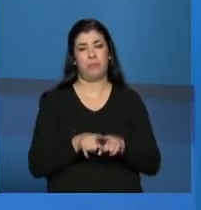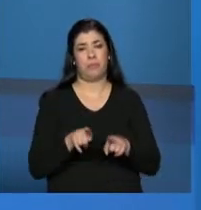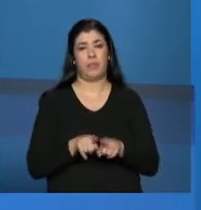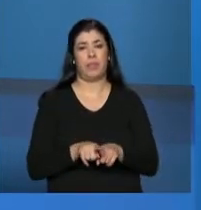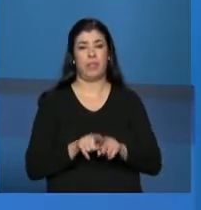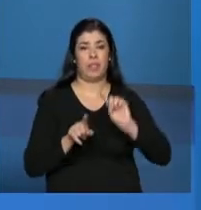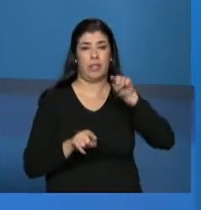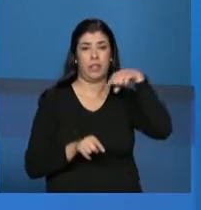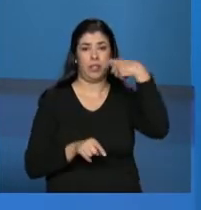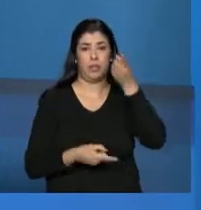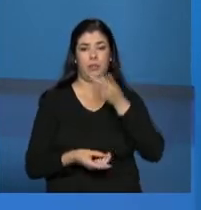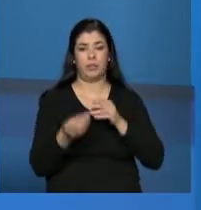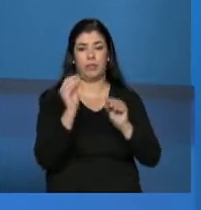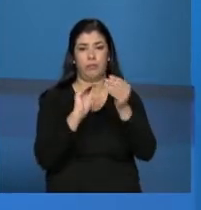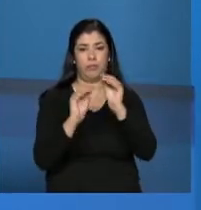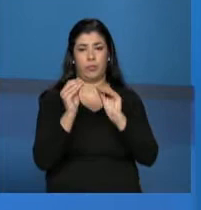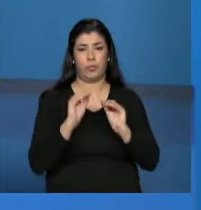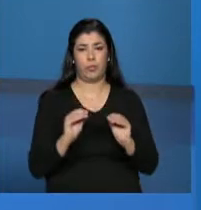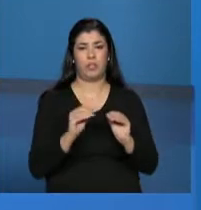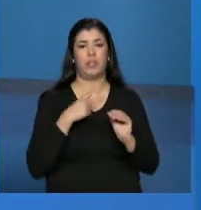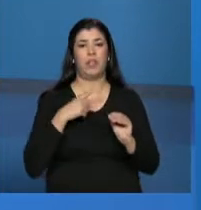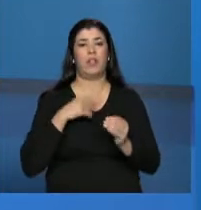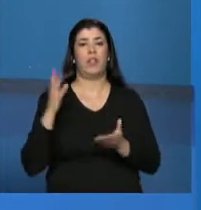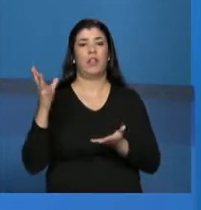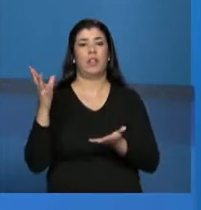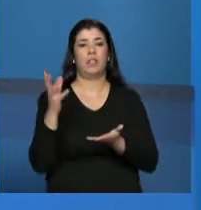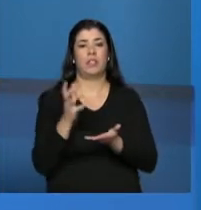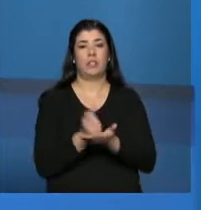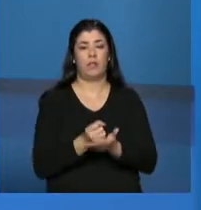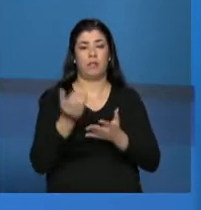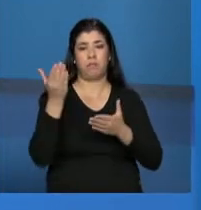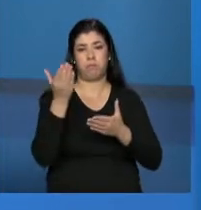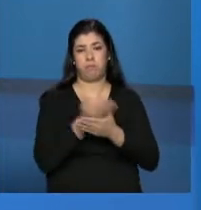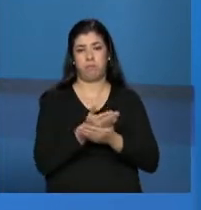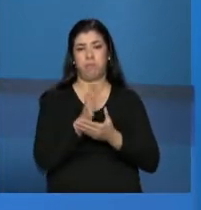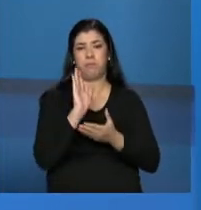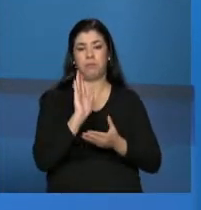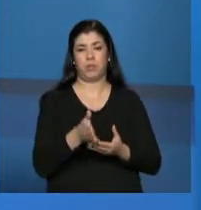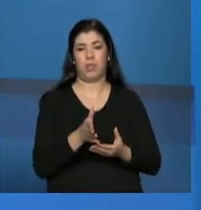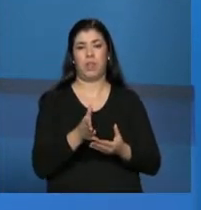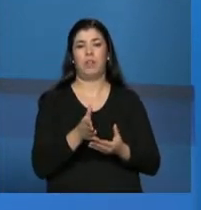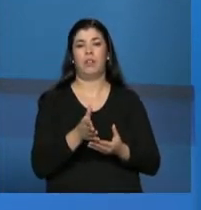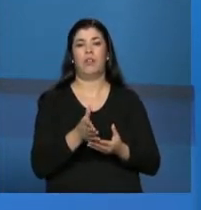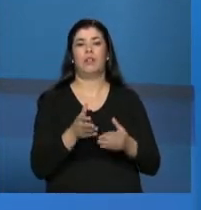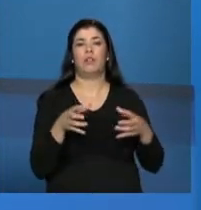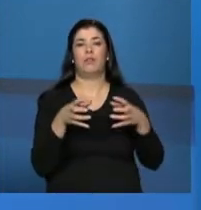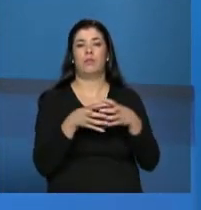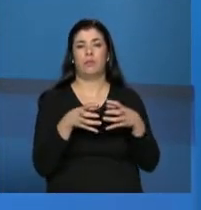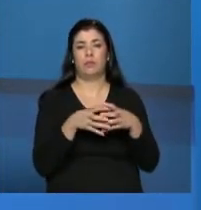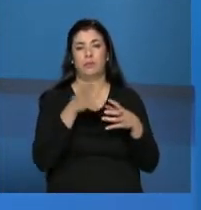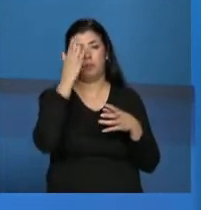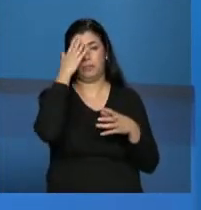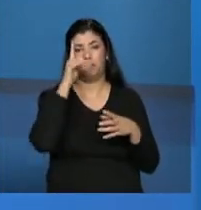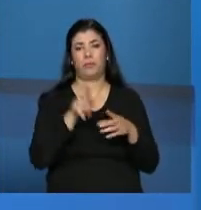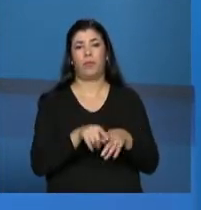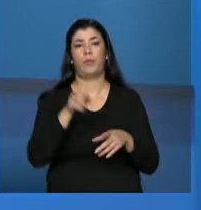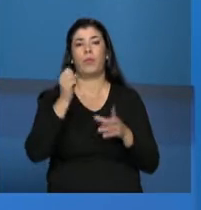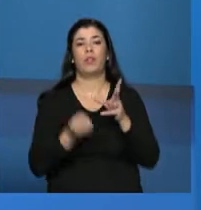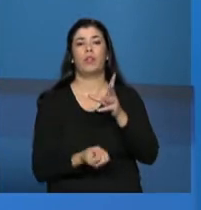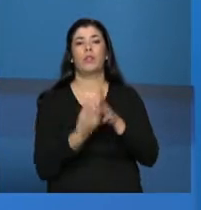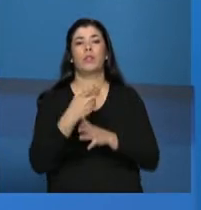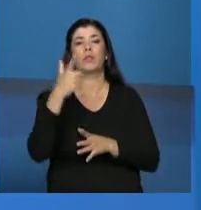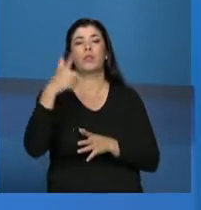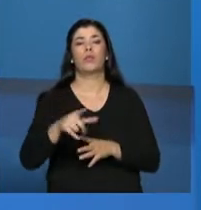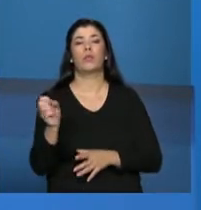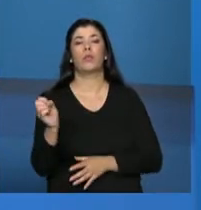após preenchida essa etapa, ele salva, o gestor salva, a sua equipe salva as informações. A partir disso, abre um novo questionário que pergunta